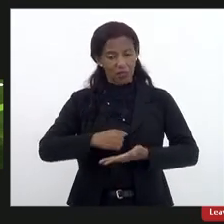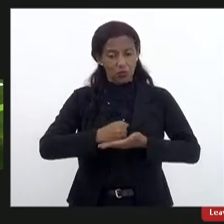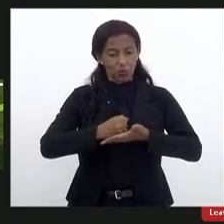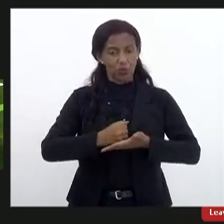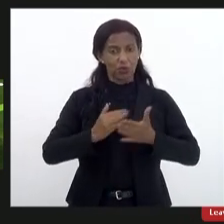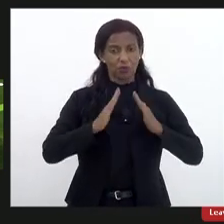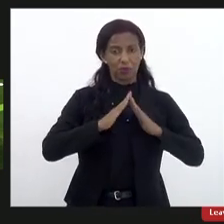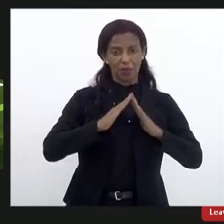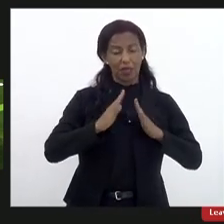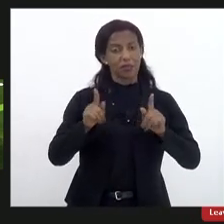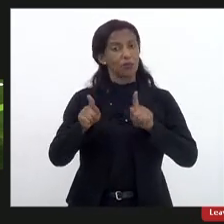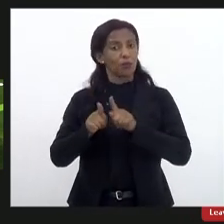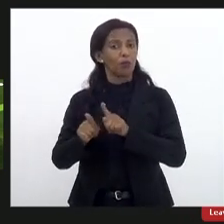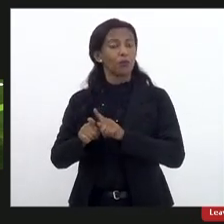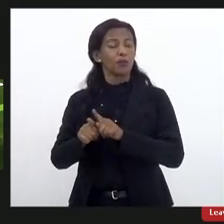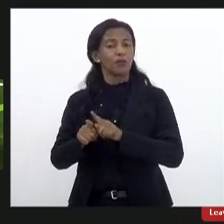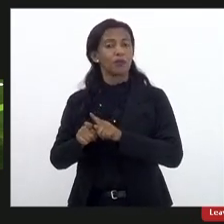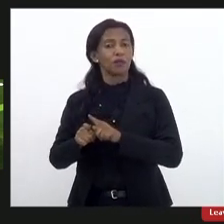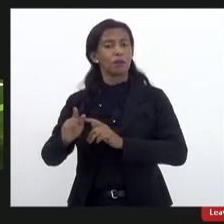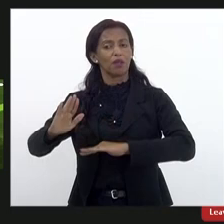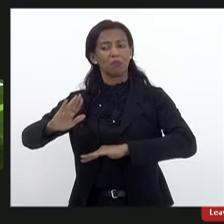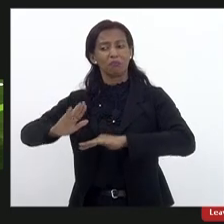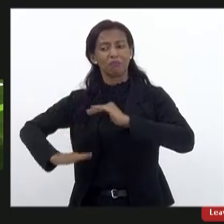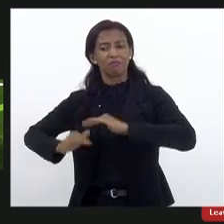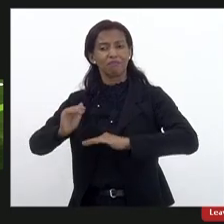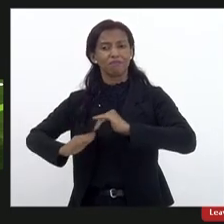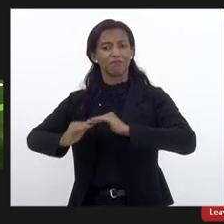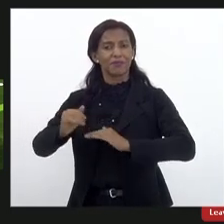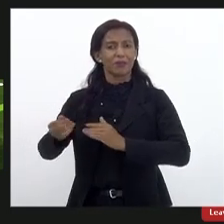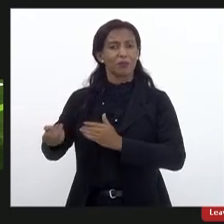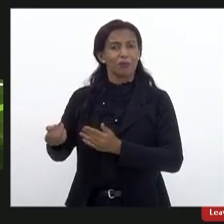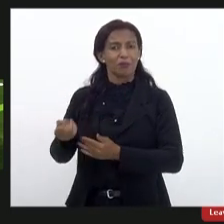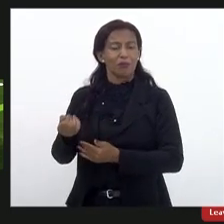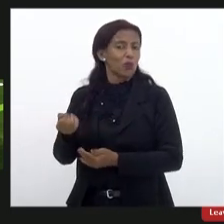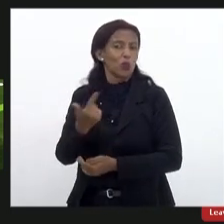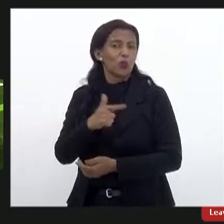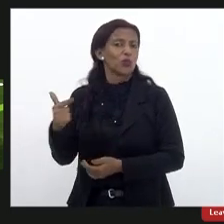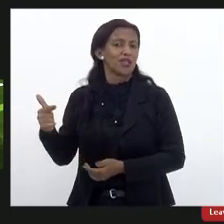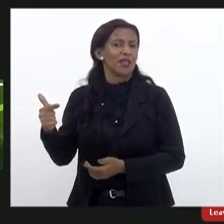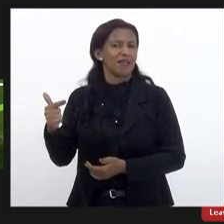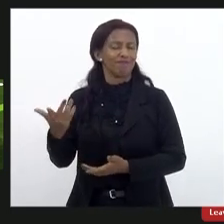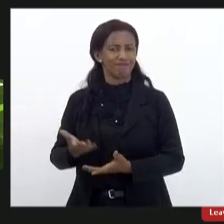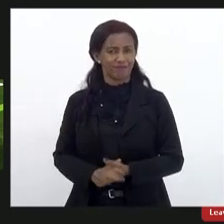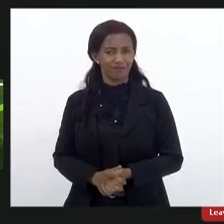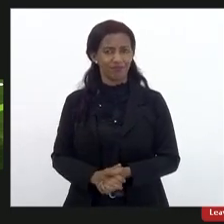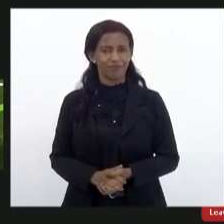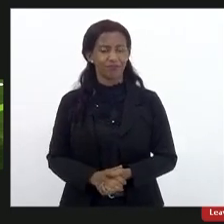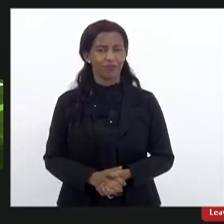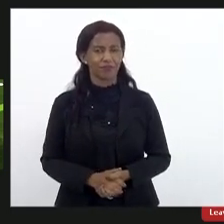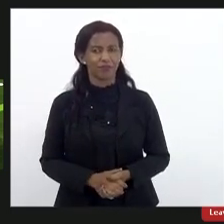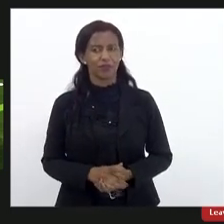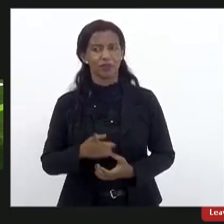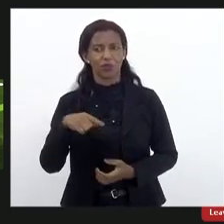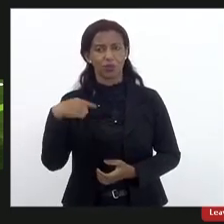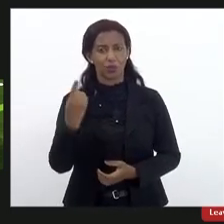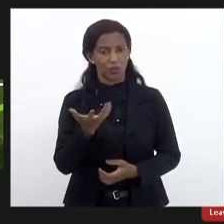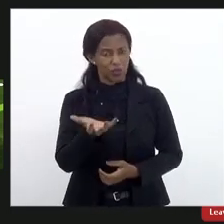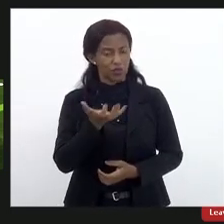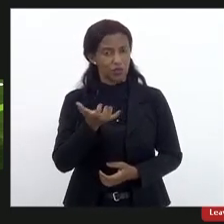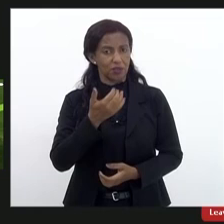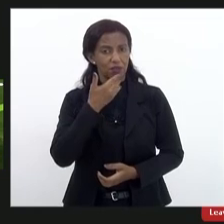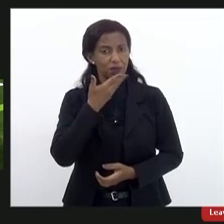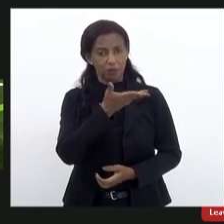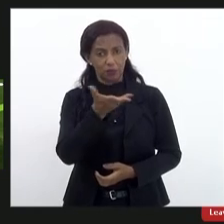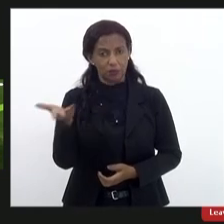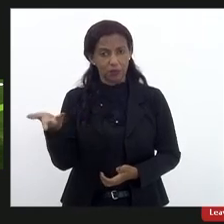investimento numa capacitação. Então, nós gostaríamos de deixar esse apelo